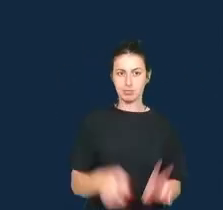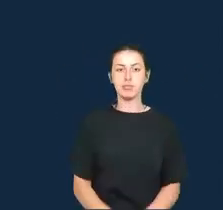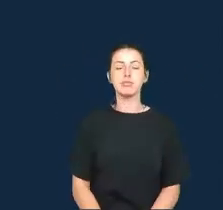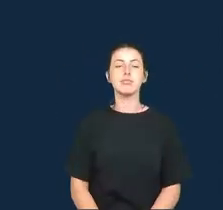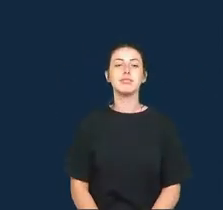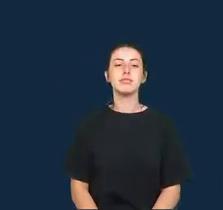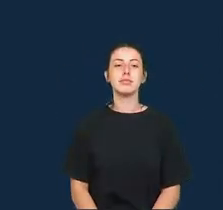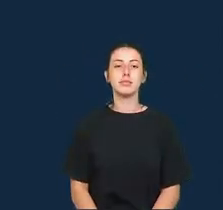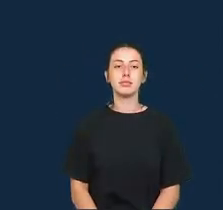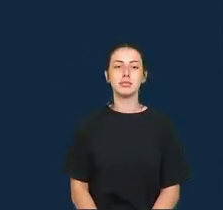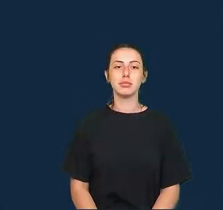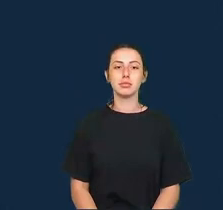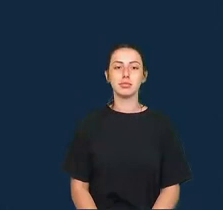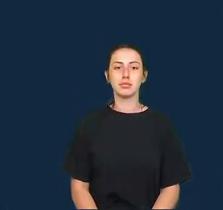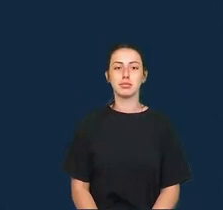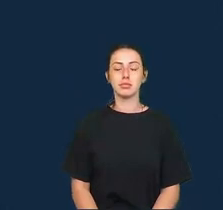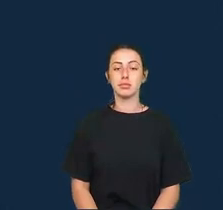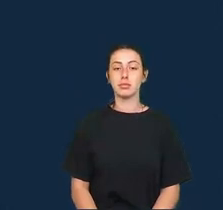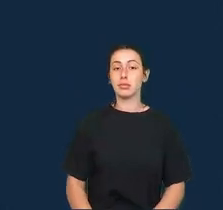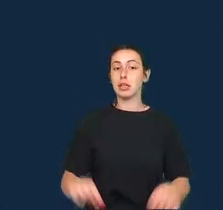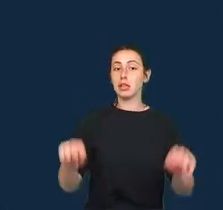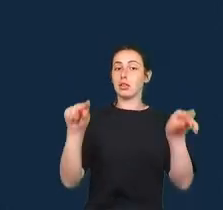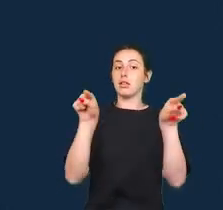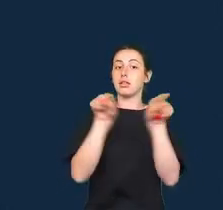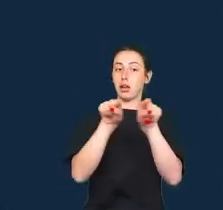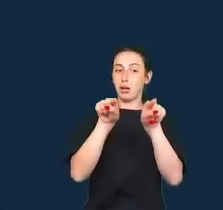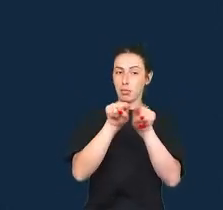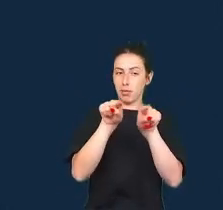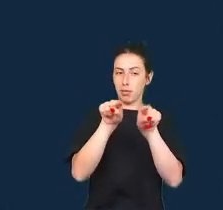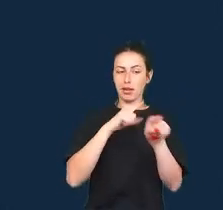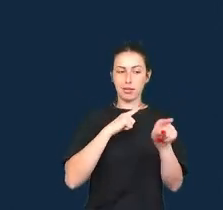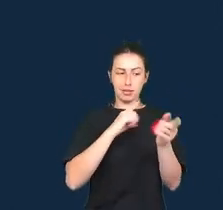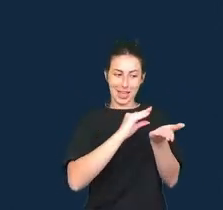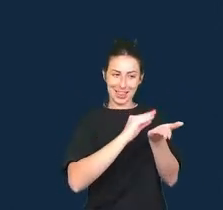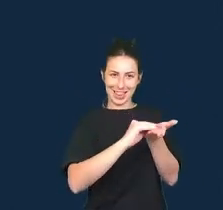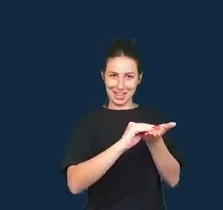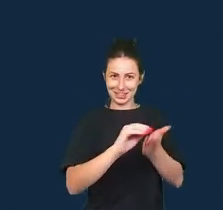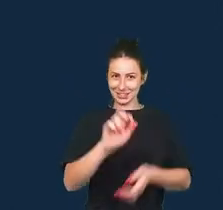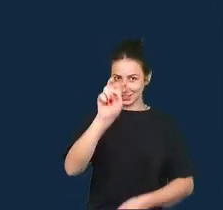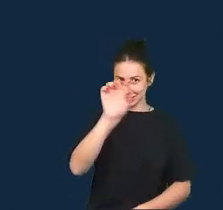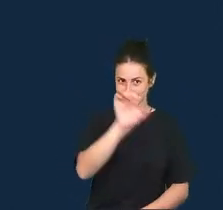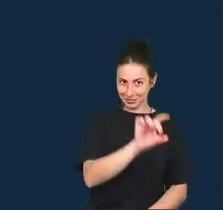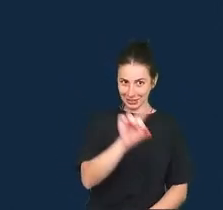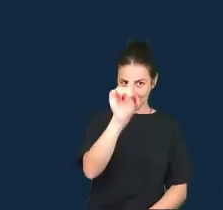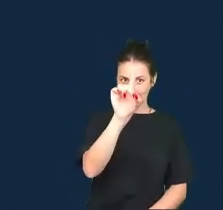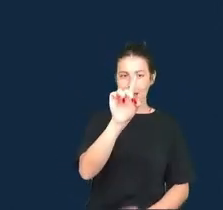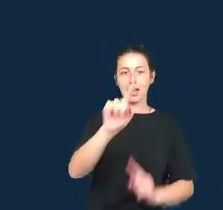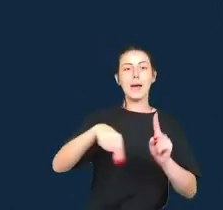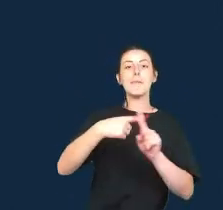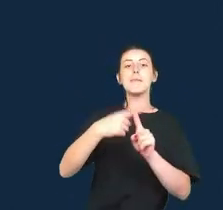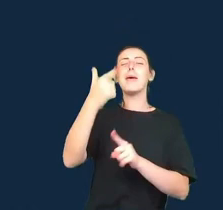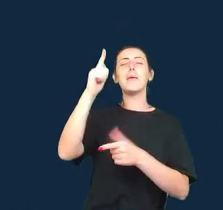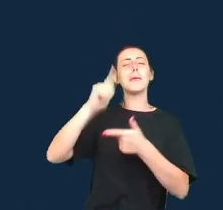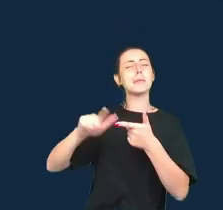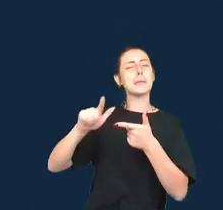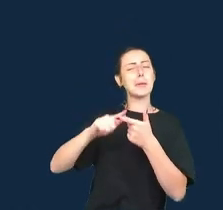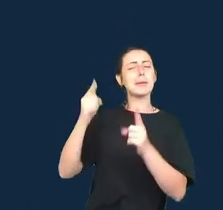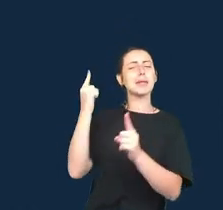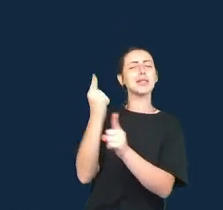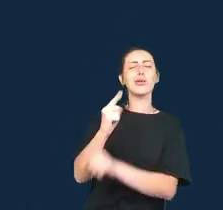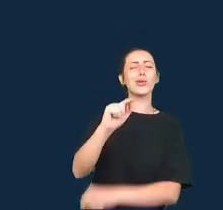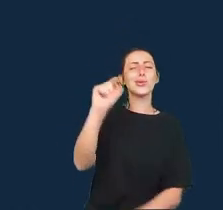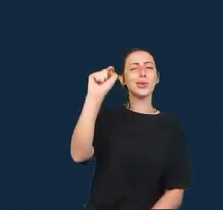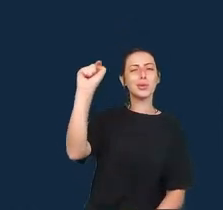Além da apresentação desses dados 5D outro problema que as autoras levantam é o que